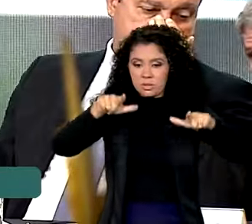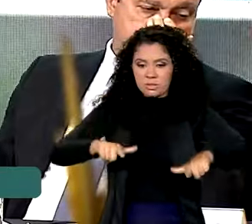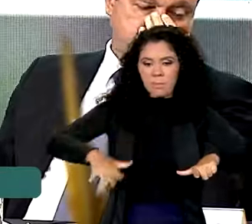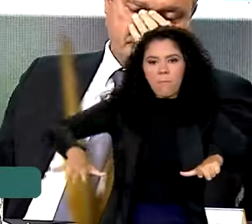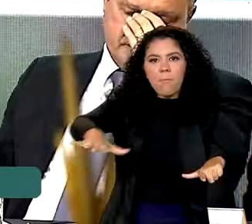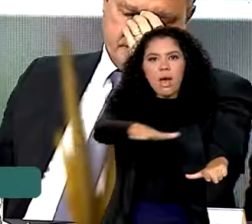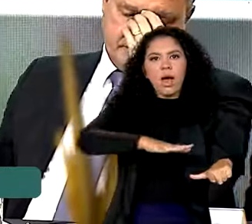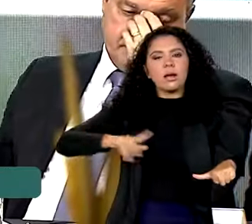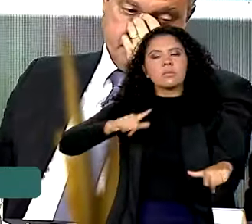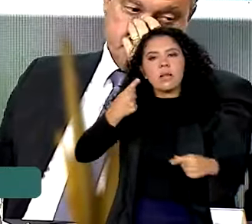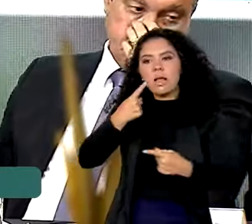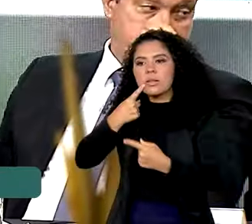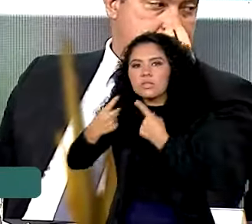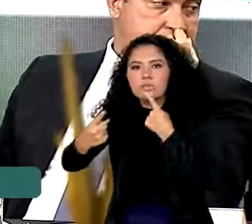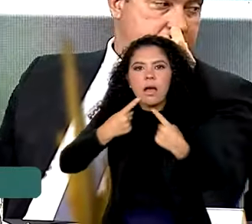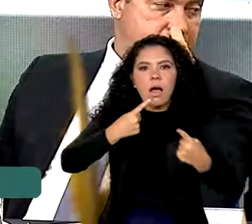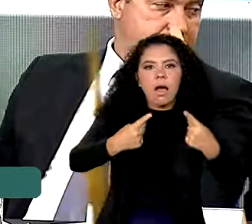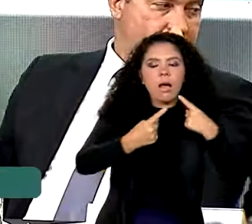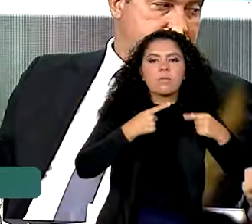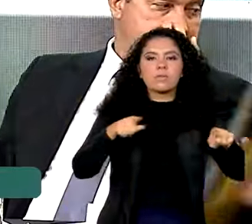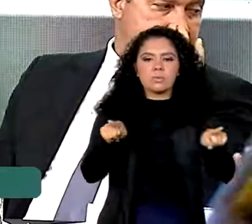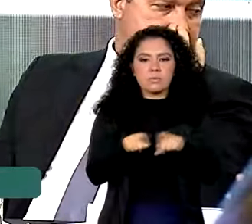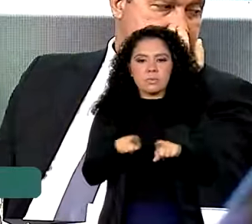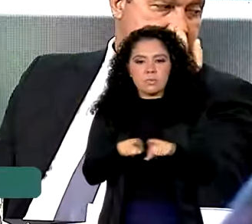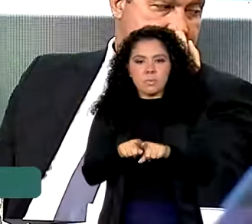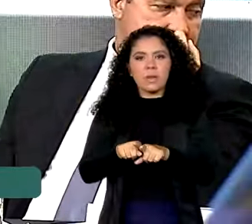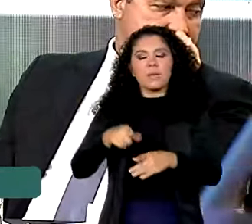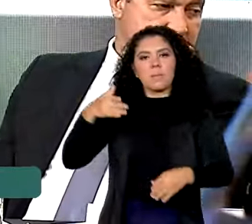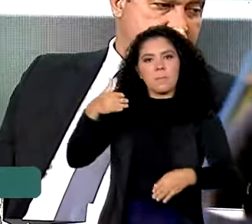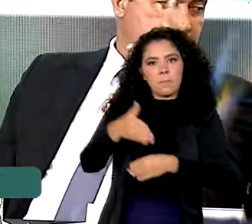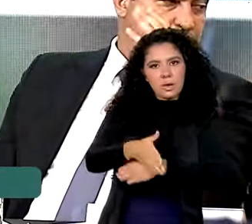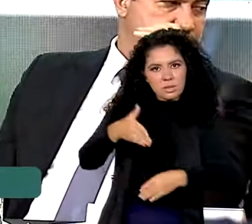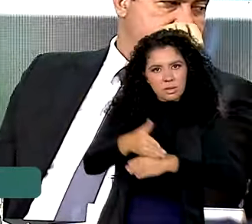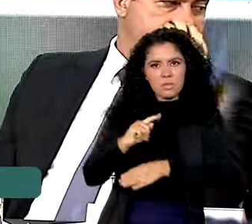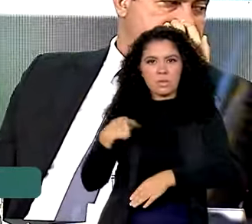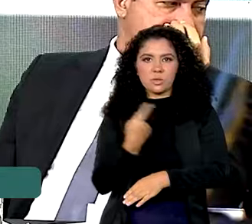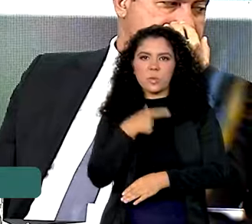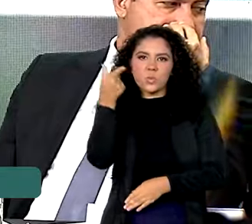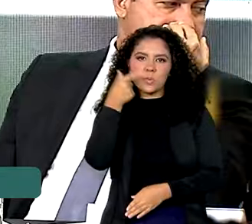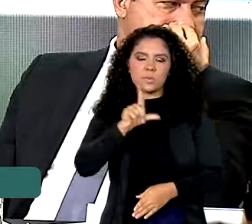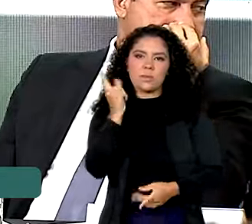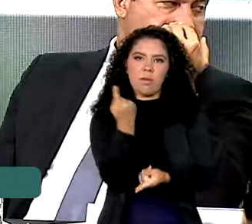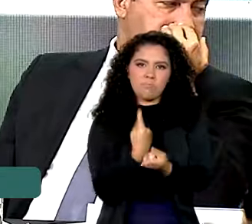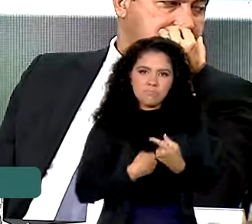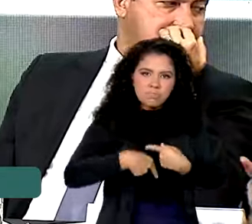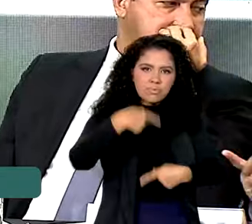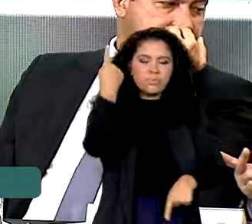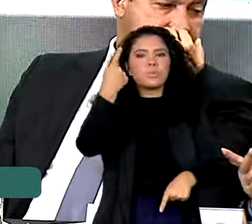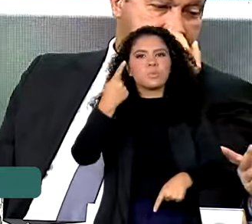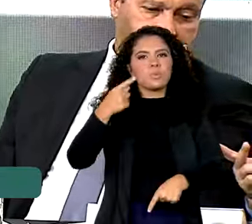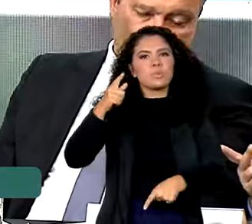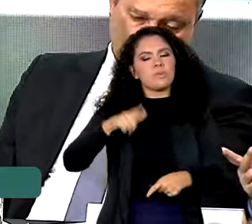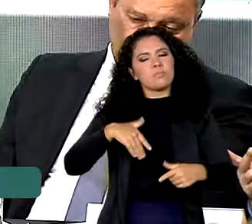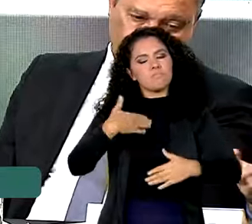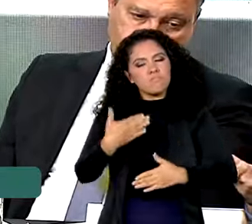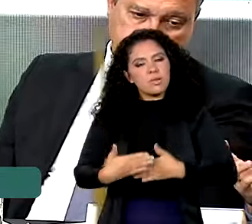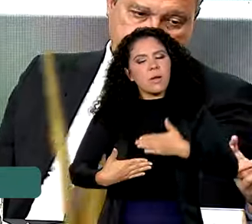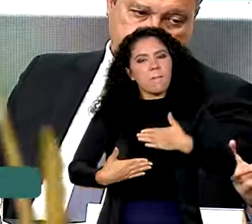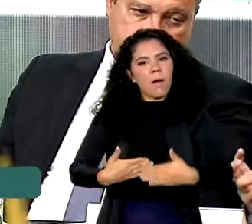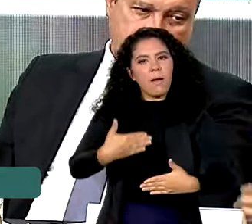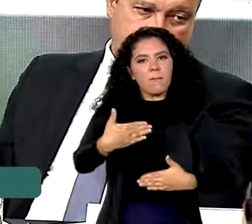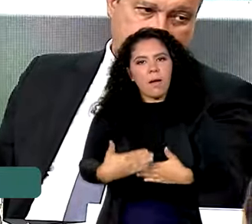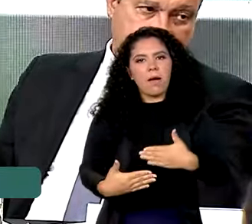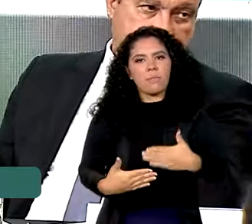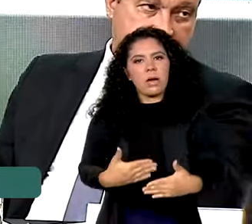de diálogo e participação para que a gente possa avançar cada dia mais nessa